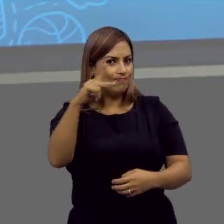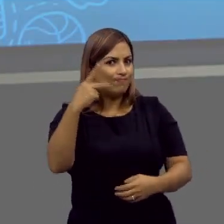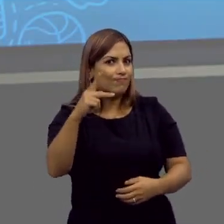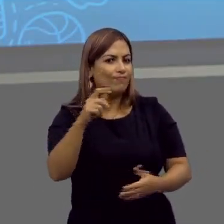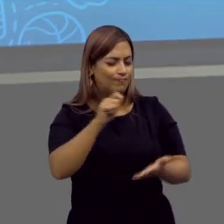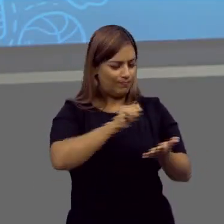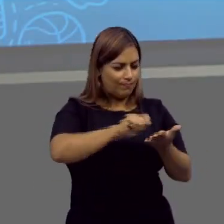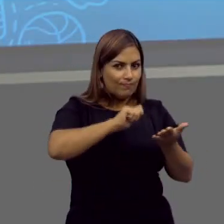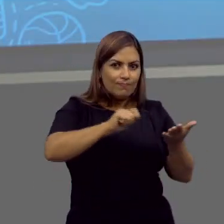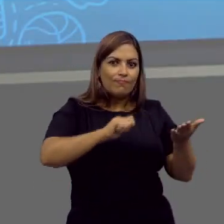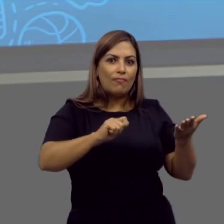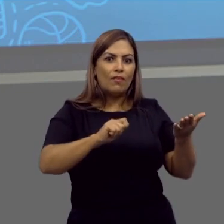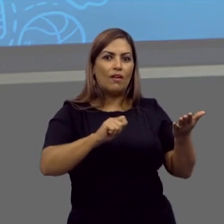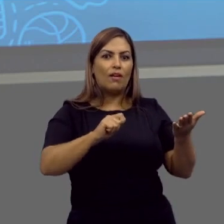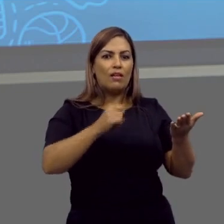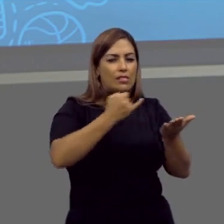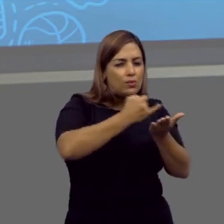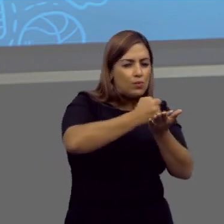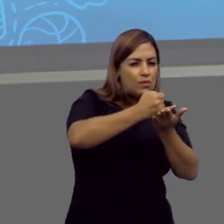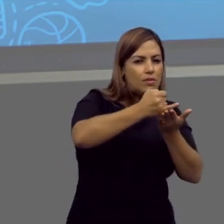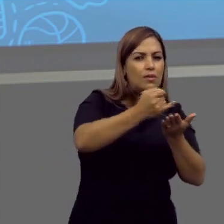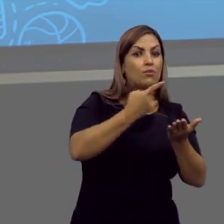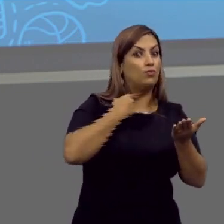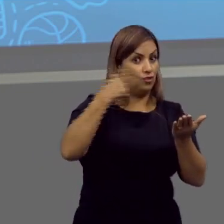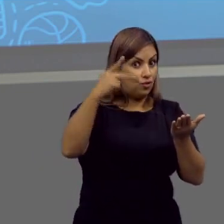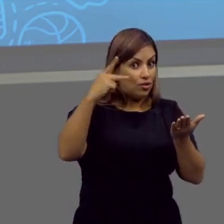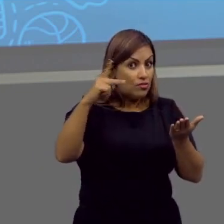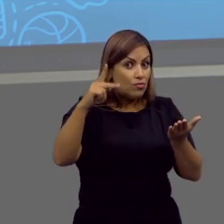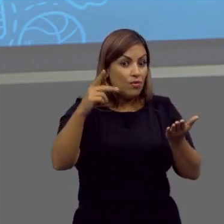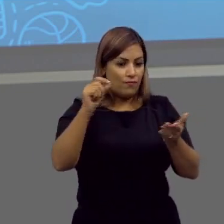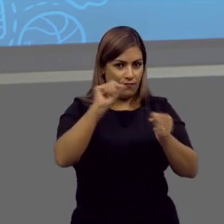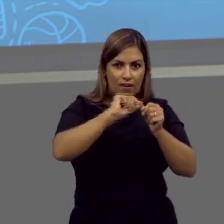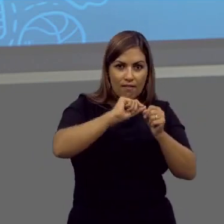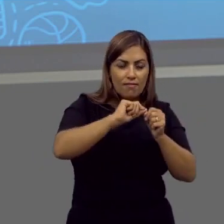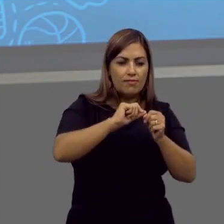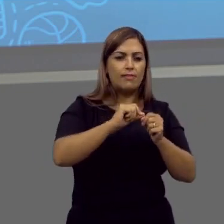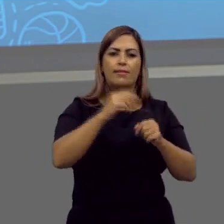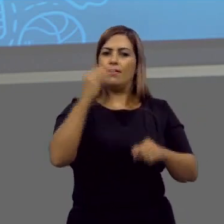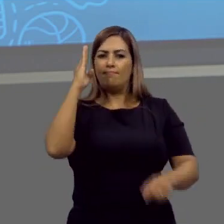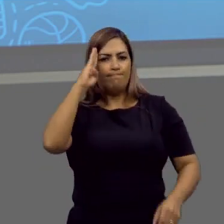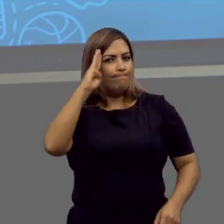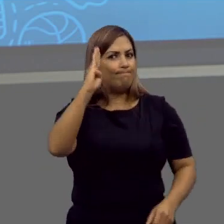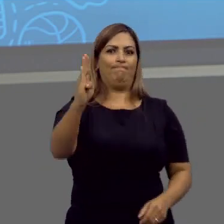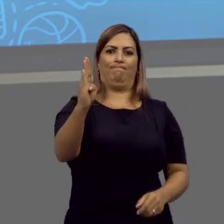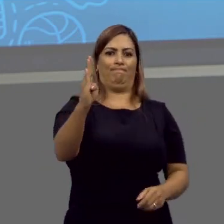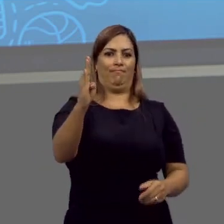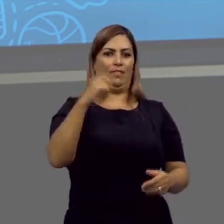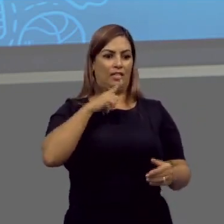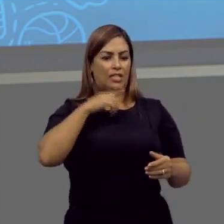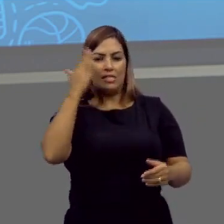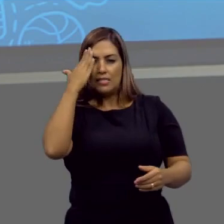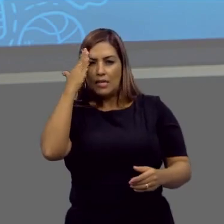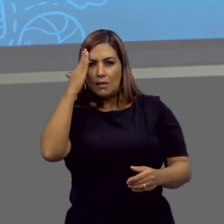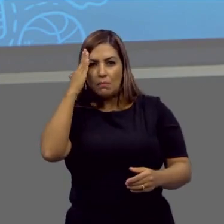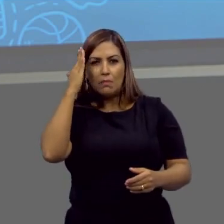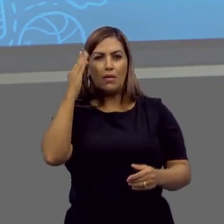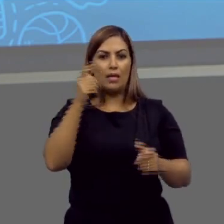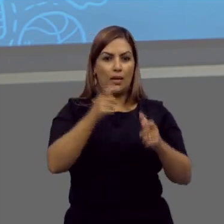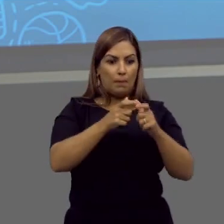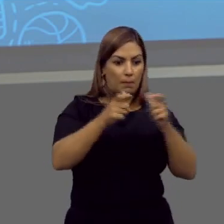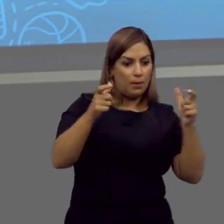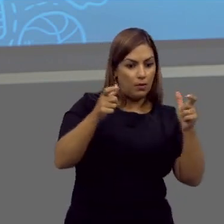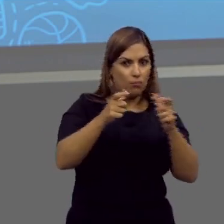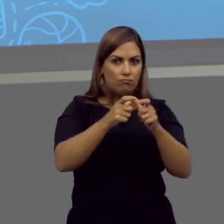deseja aí trabalhar esse princípio, a forma que você desejar, a forma que você quiser, é imprescindível, desde que ela tenha uma noção